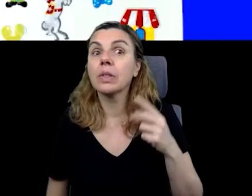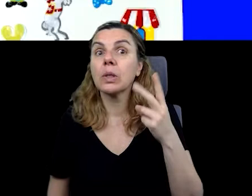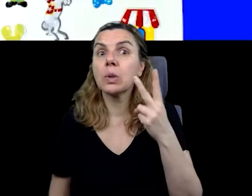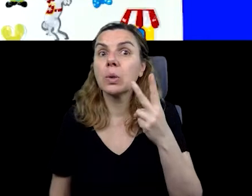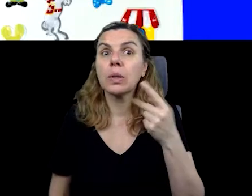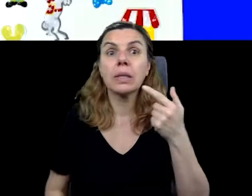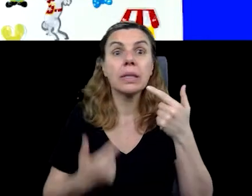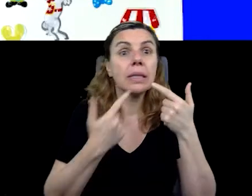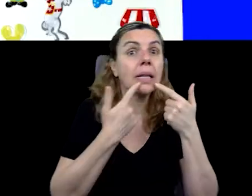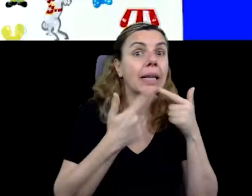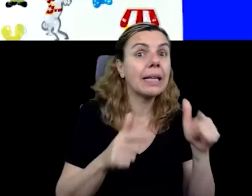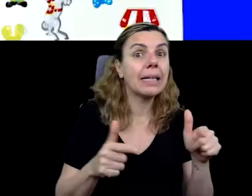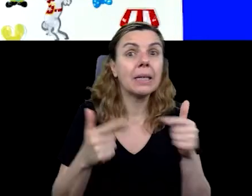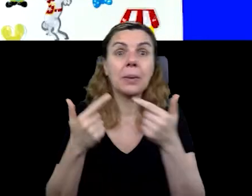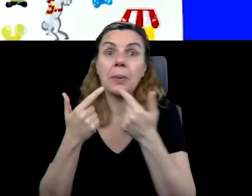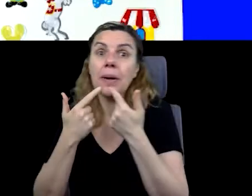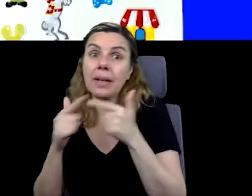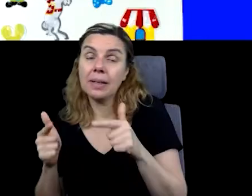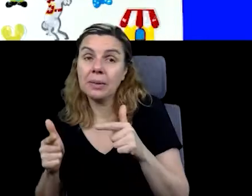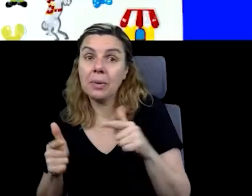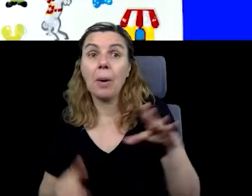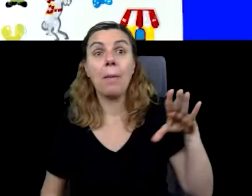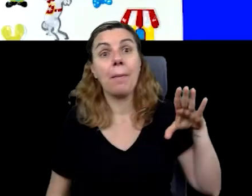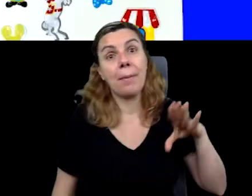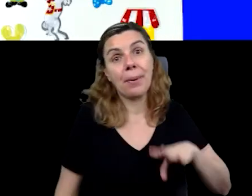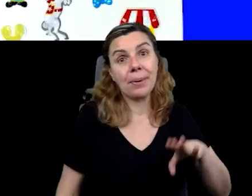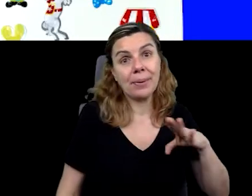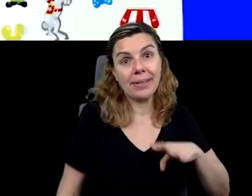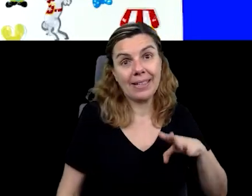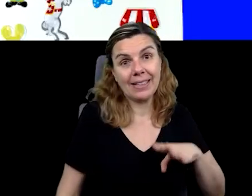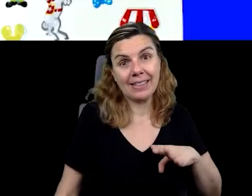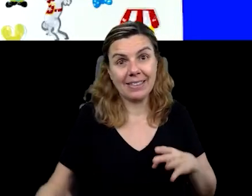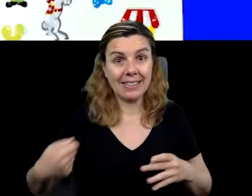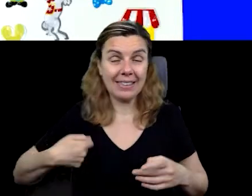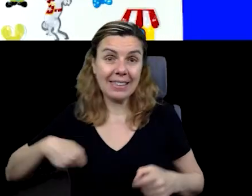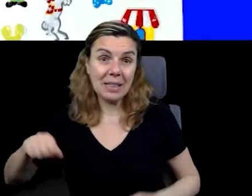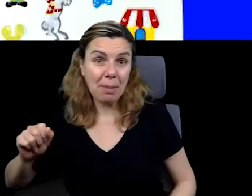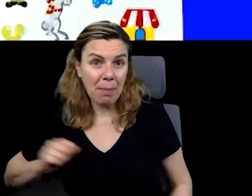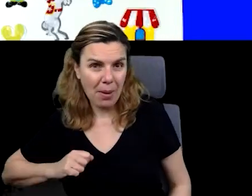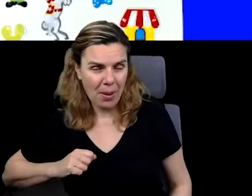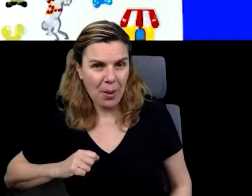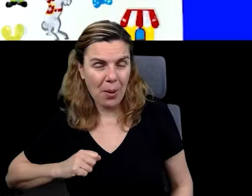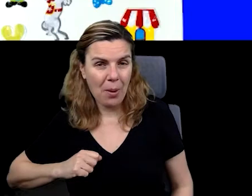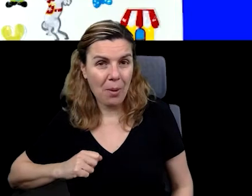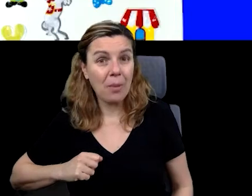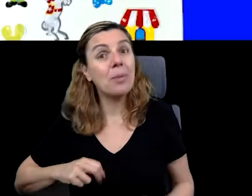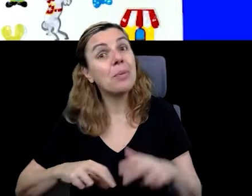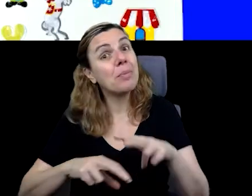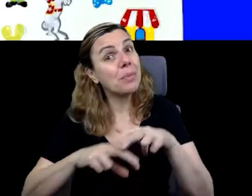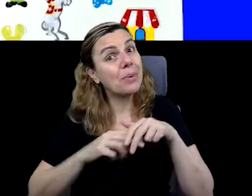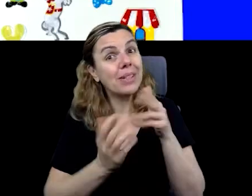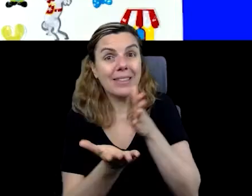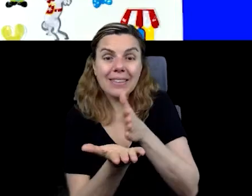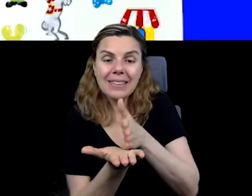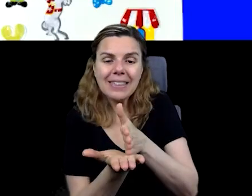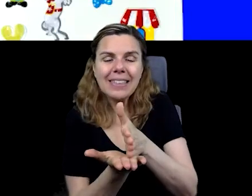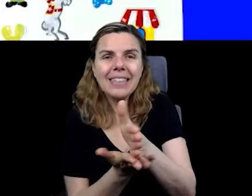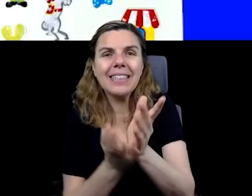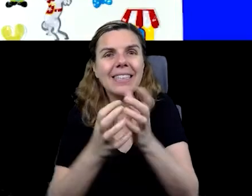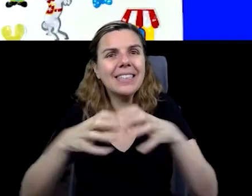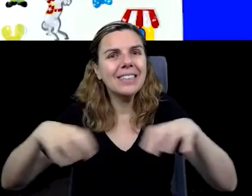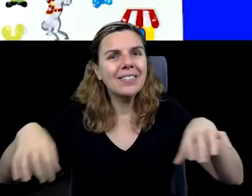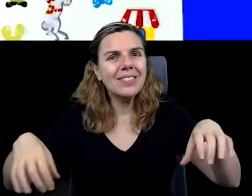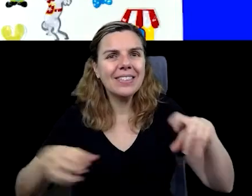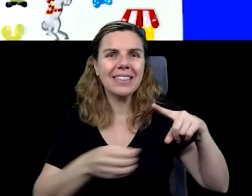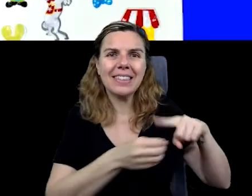diferentes? Uma em português e outra em espanhol? Justificando aquela linha divisória?